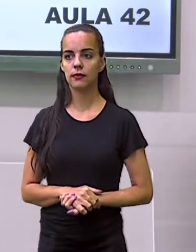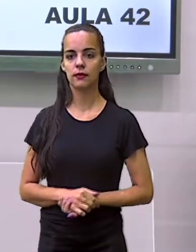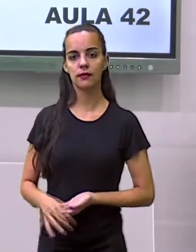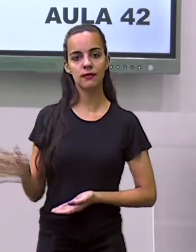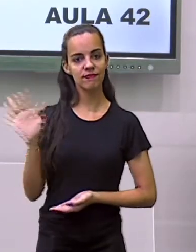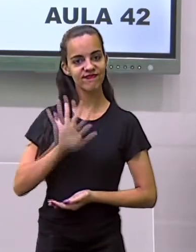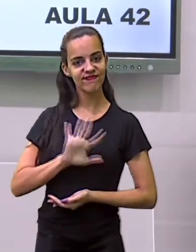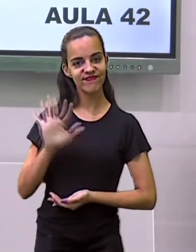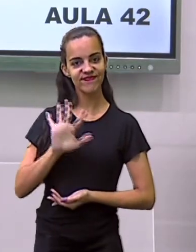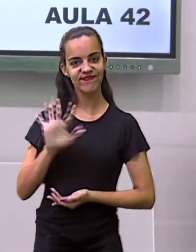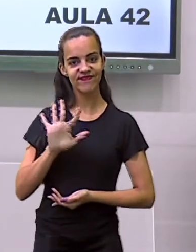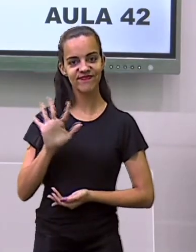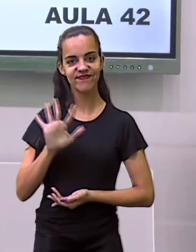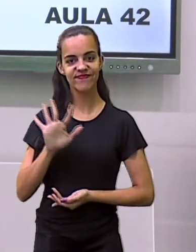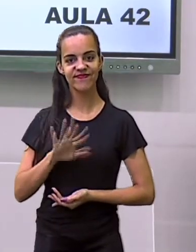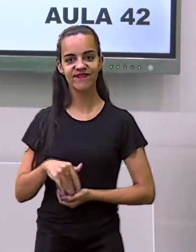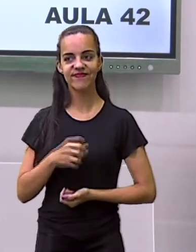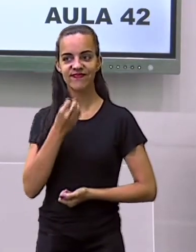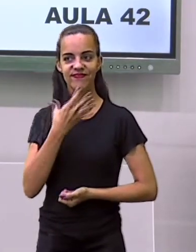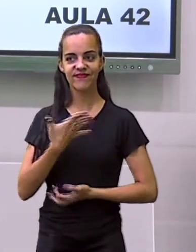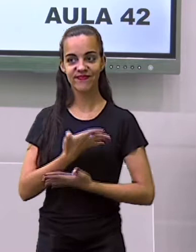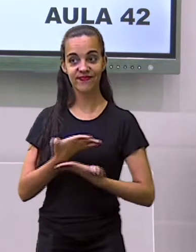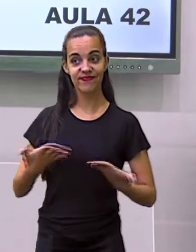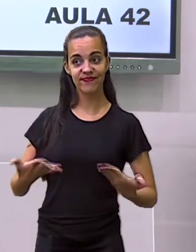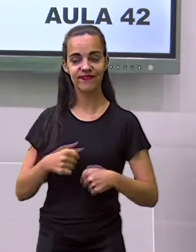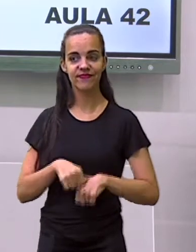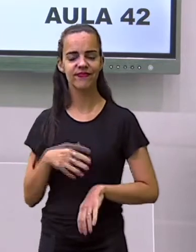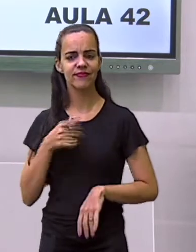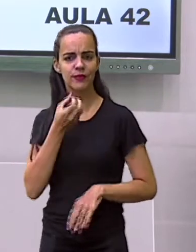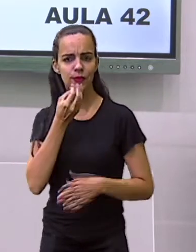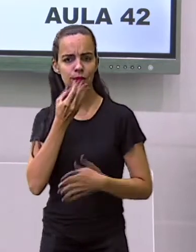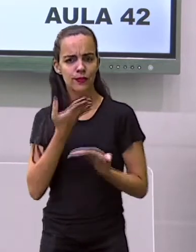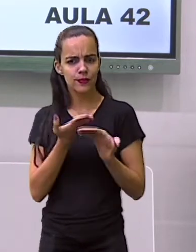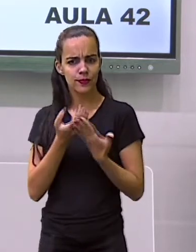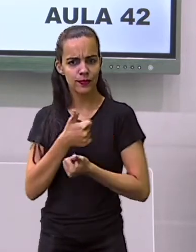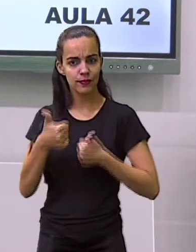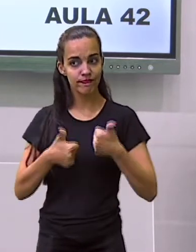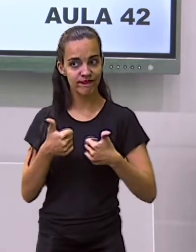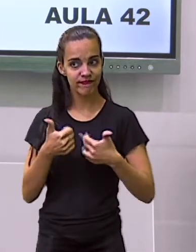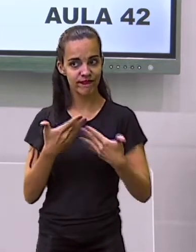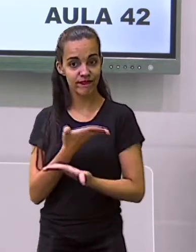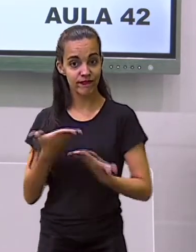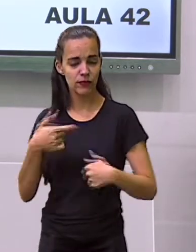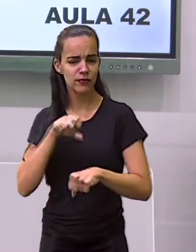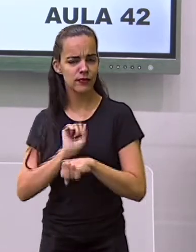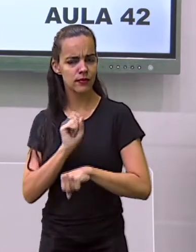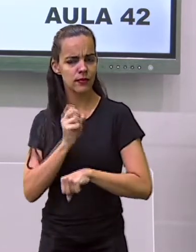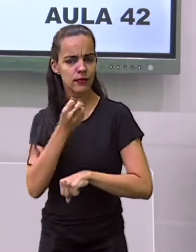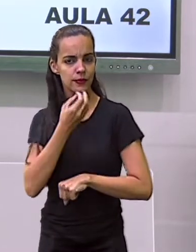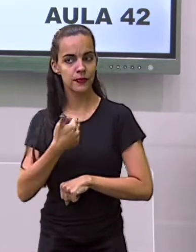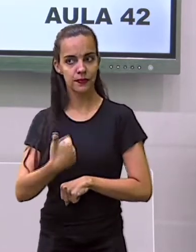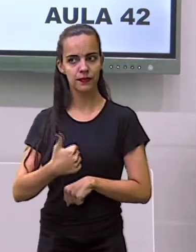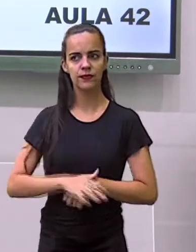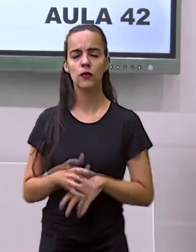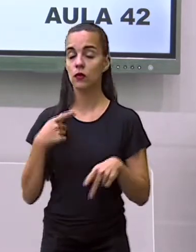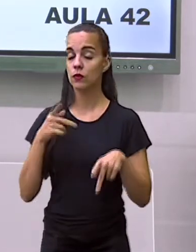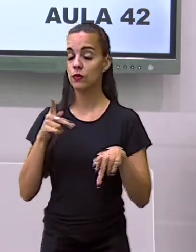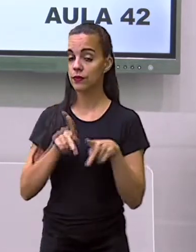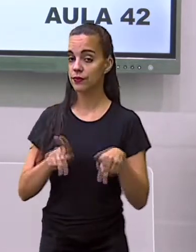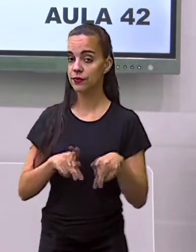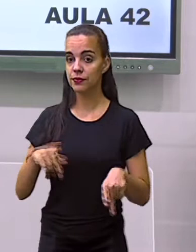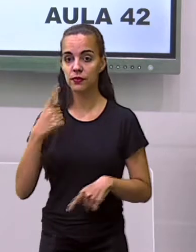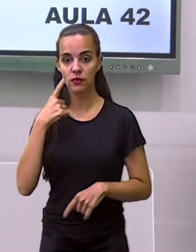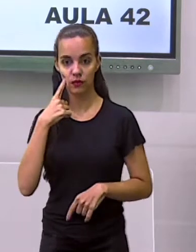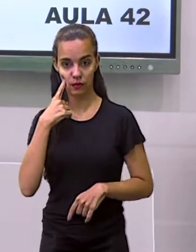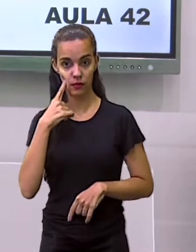Olá, olá, meus queridos estudantes, tudo bem com vocês? Eu espero que esteja tudo bem. Eu sou a professora